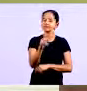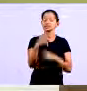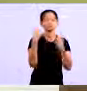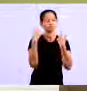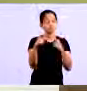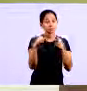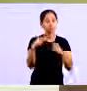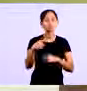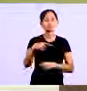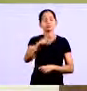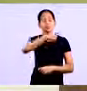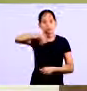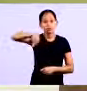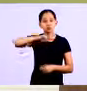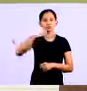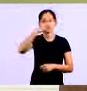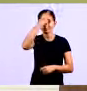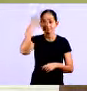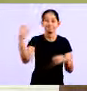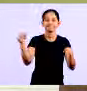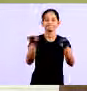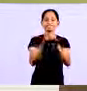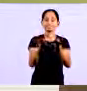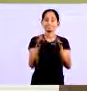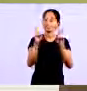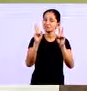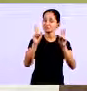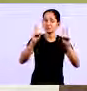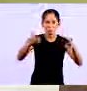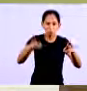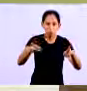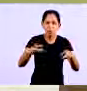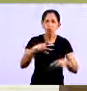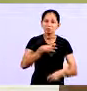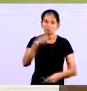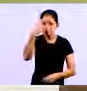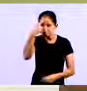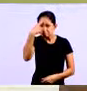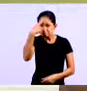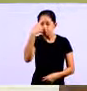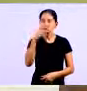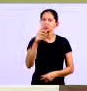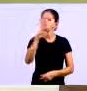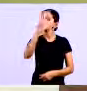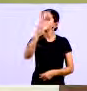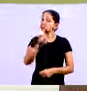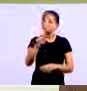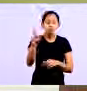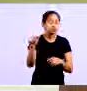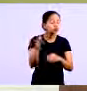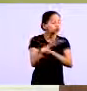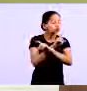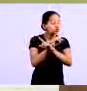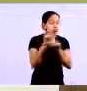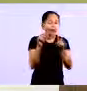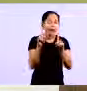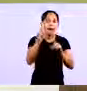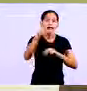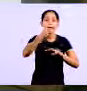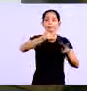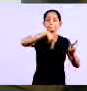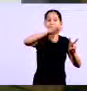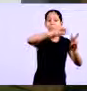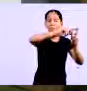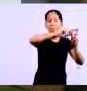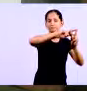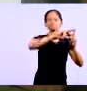Como Cidadãos A gente não pode Agir dessa forma Agir dessa forma De forma nenhuma Isso é ilegallusive Isso é crime Isso é